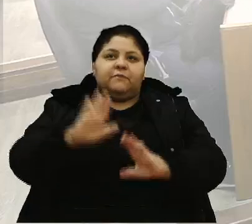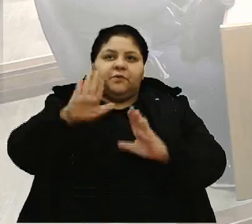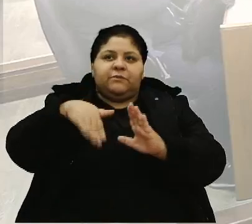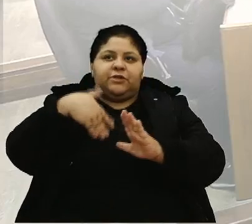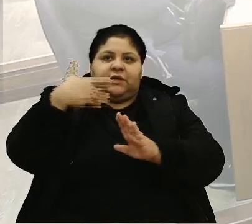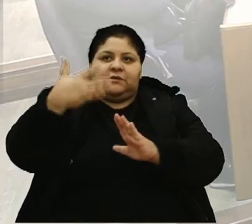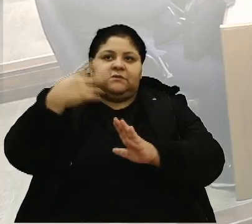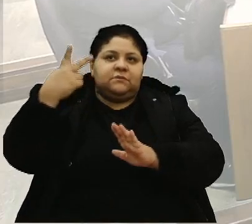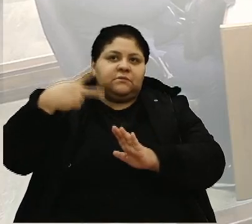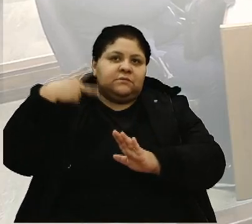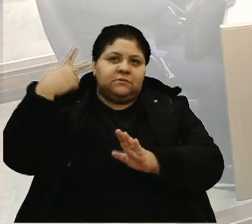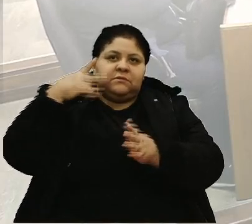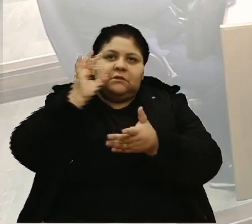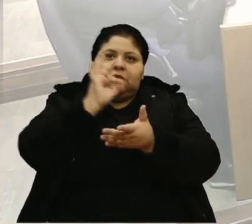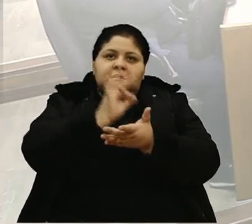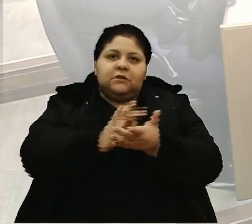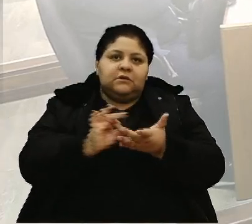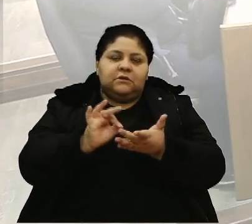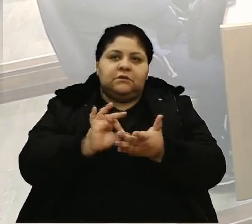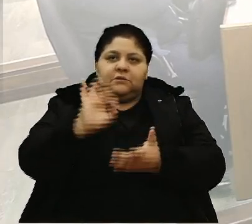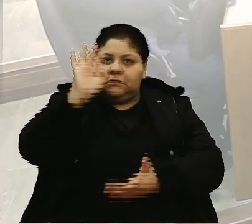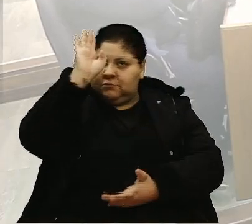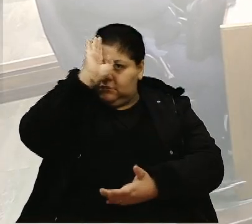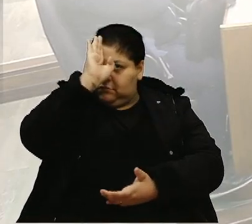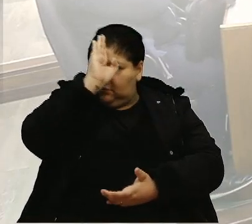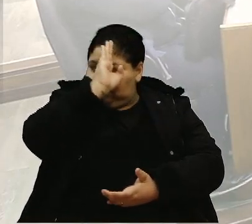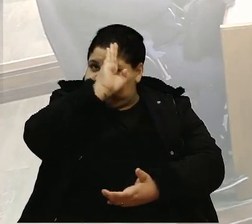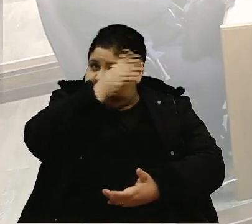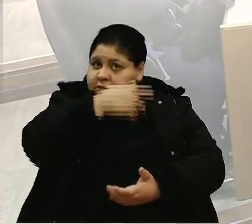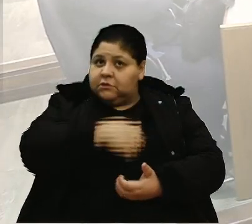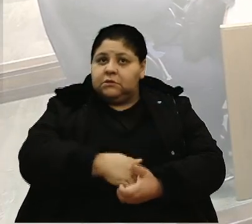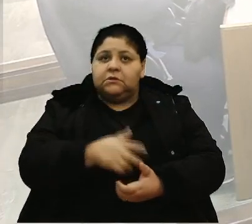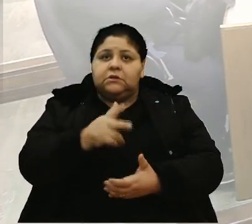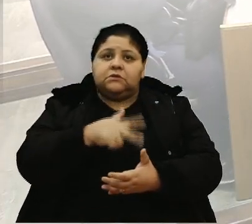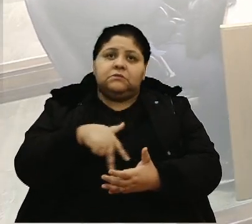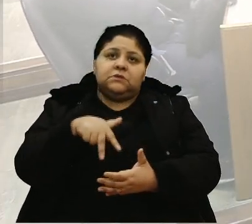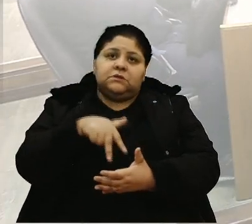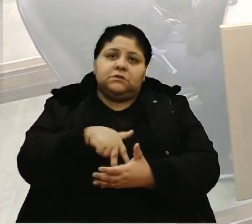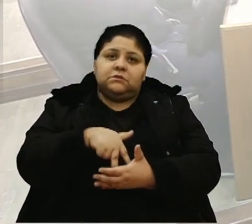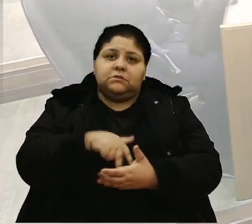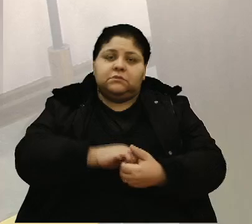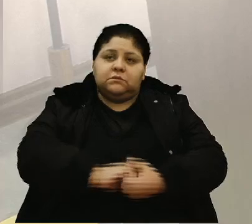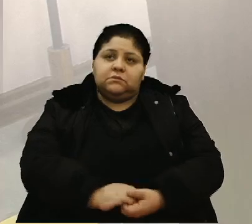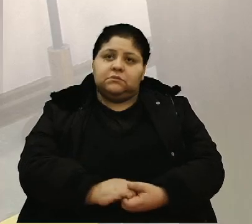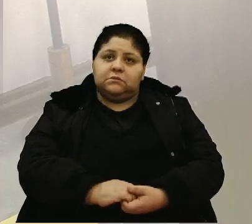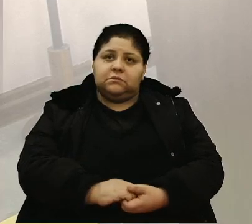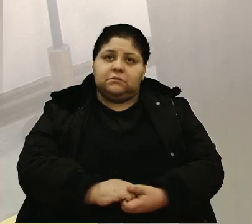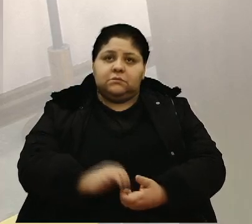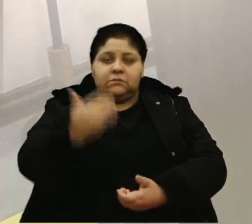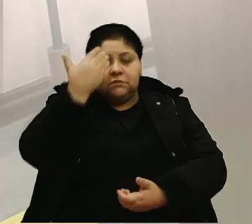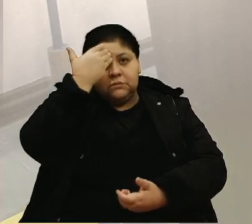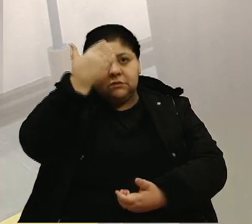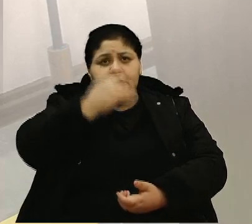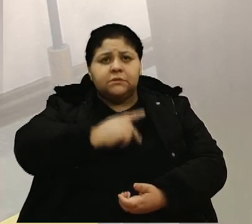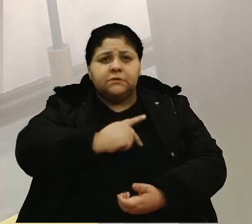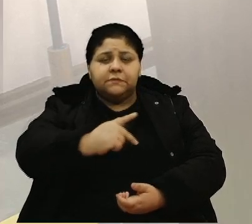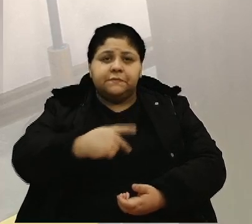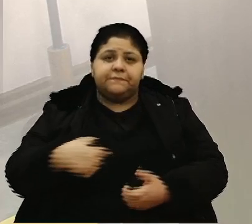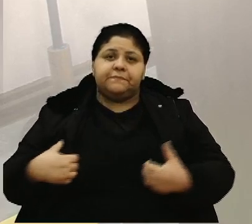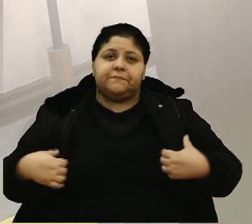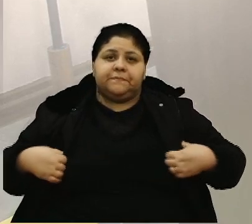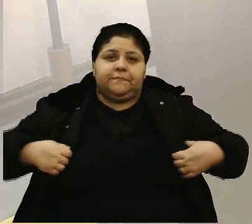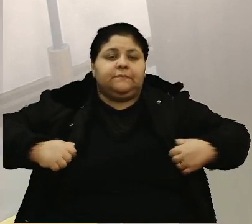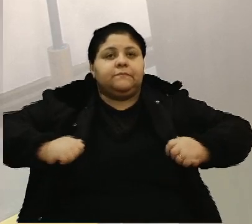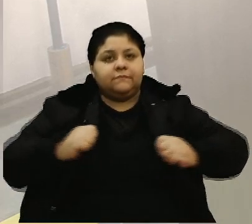Vereador inscrito, vereador Adriano Bressan, na tribuna. Obrigado, presidente